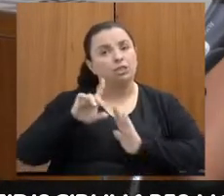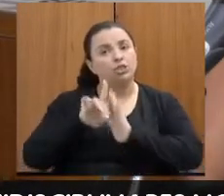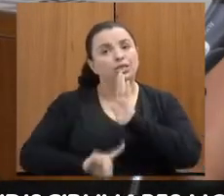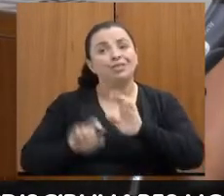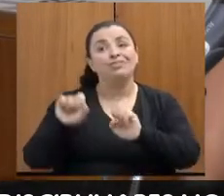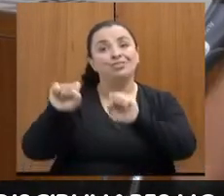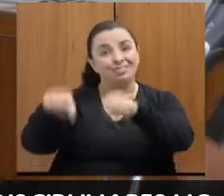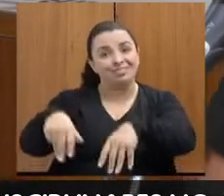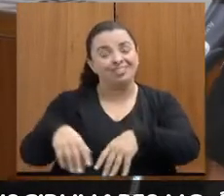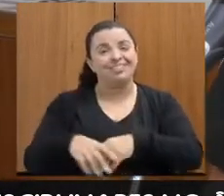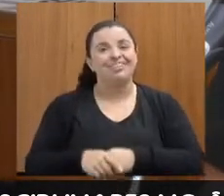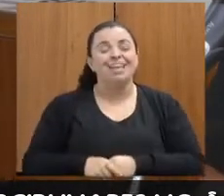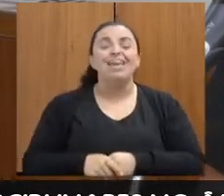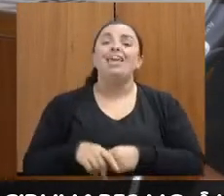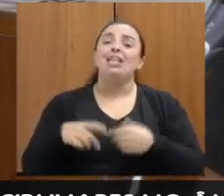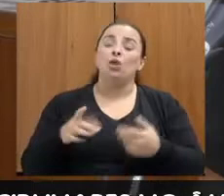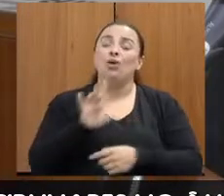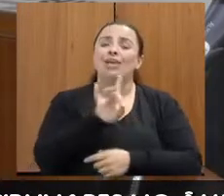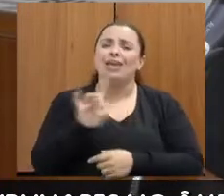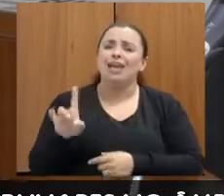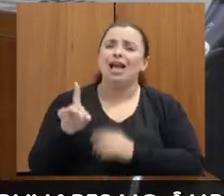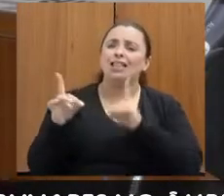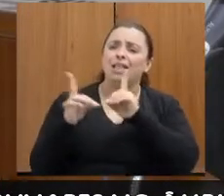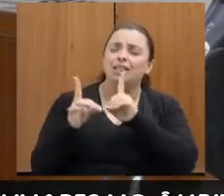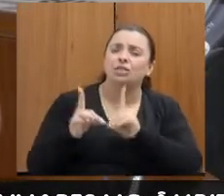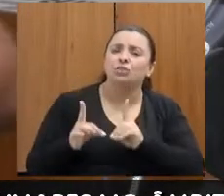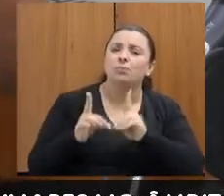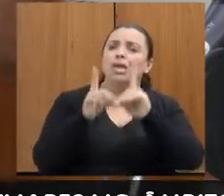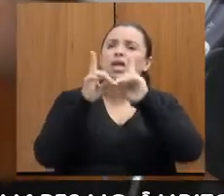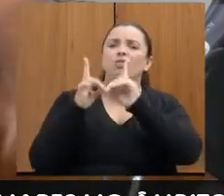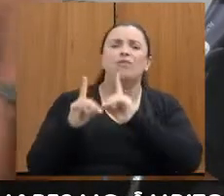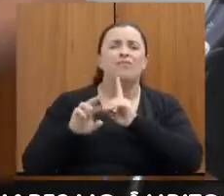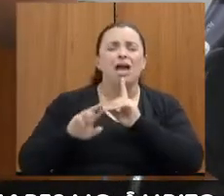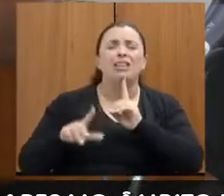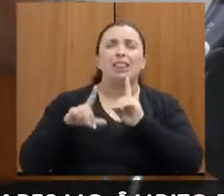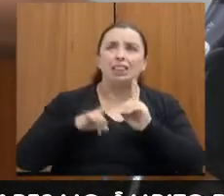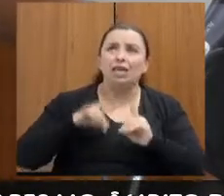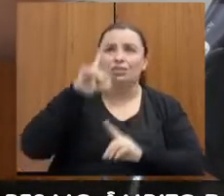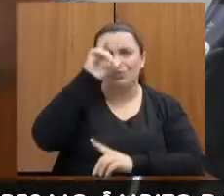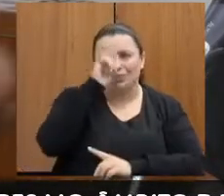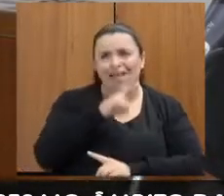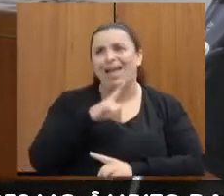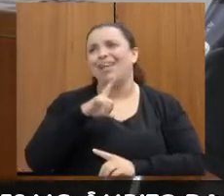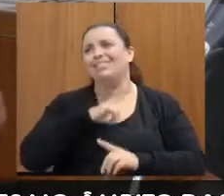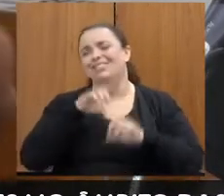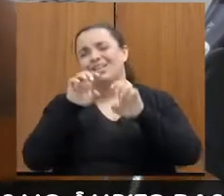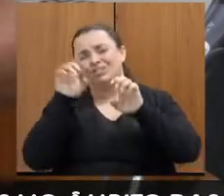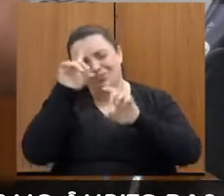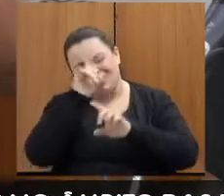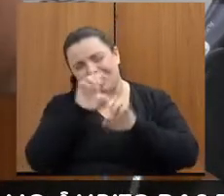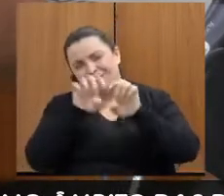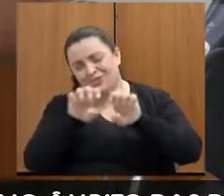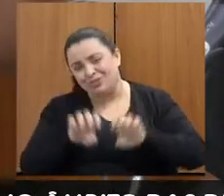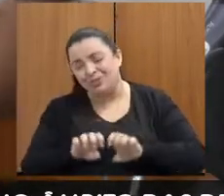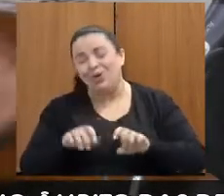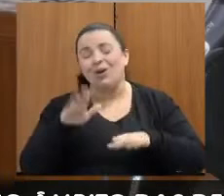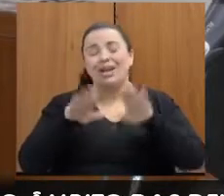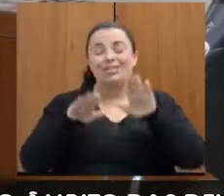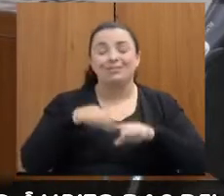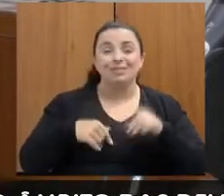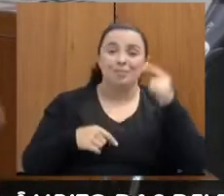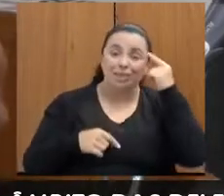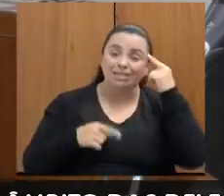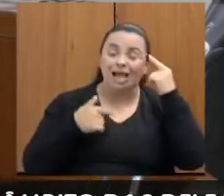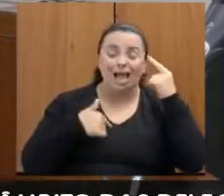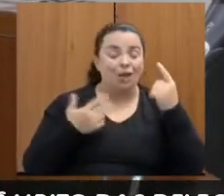atendimento que a gente faça ali, por mais difícil que seja, com estrutura ou porque tem dia que a gente acha que não vai dar conta porque já atendeu várias